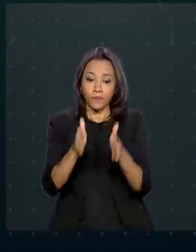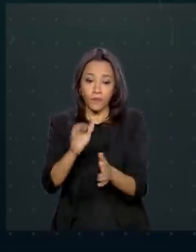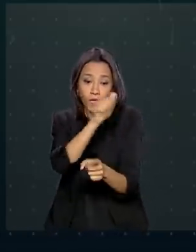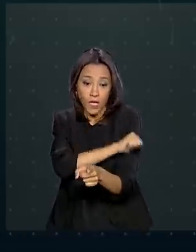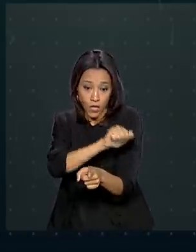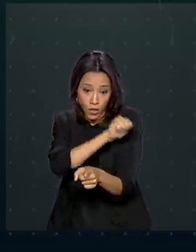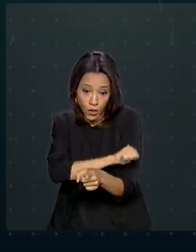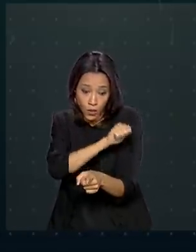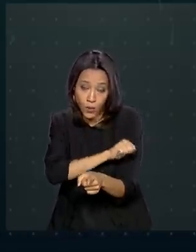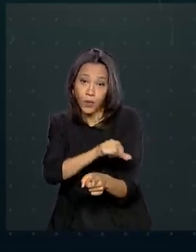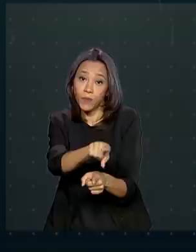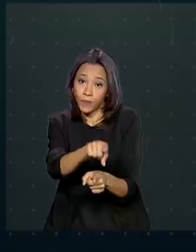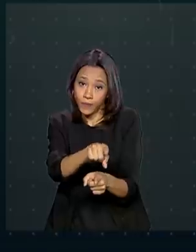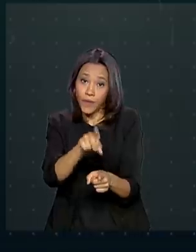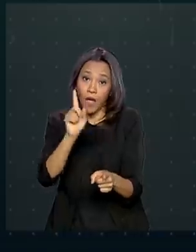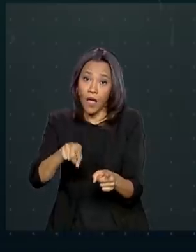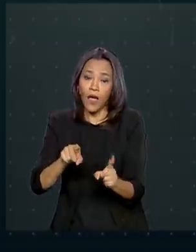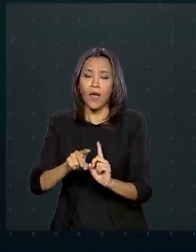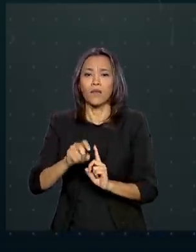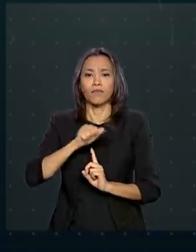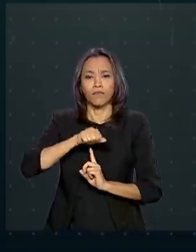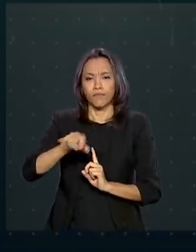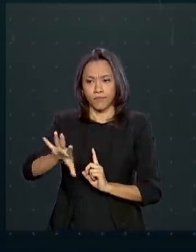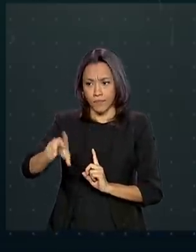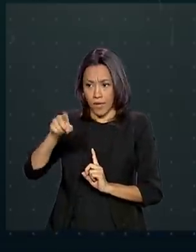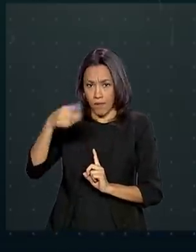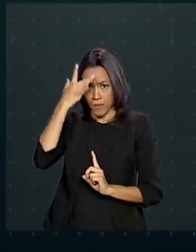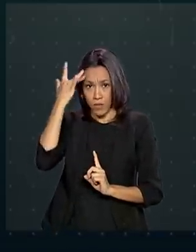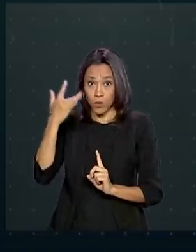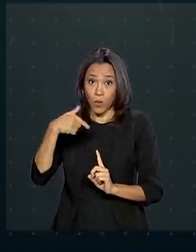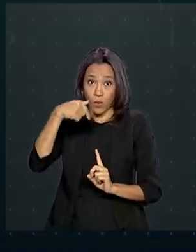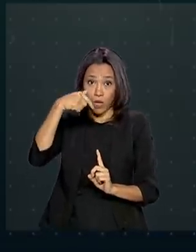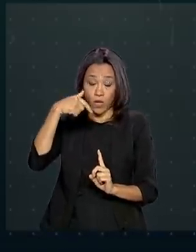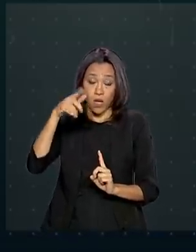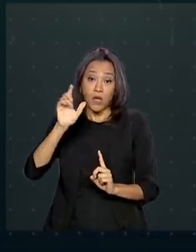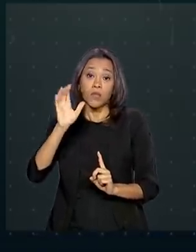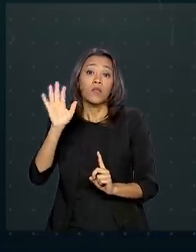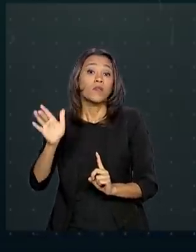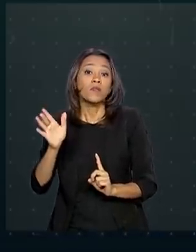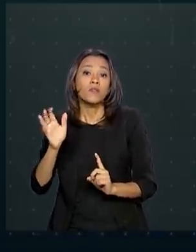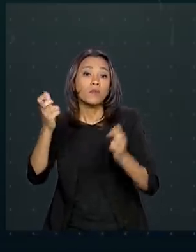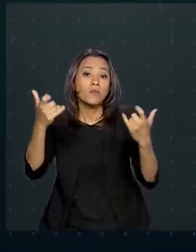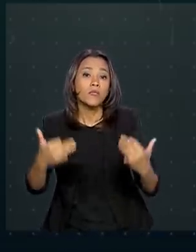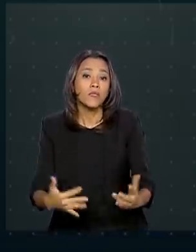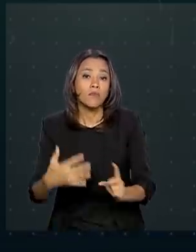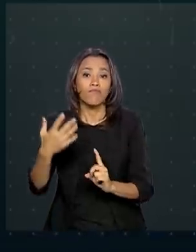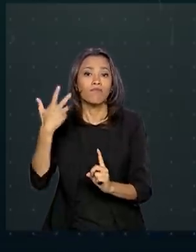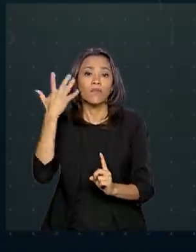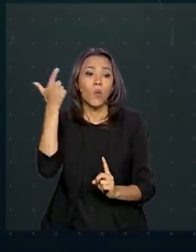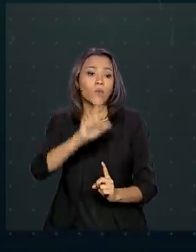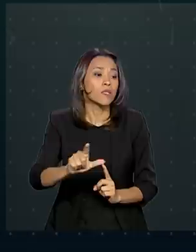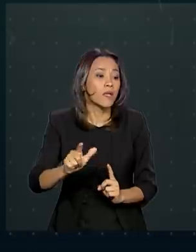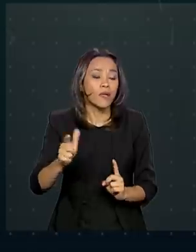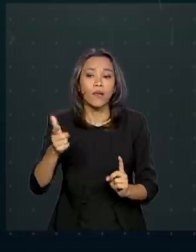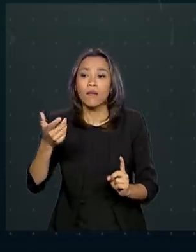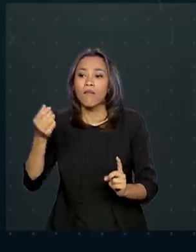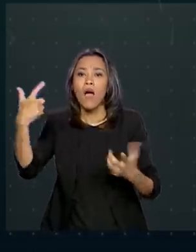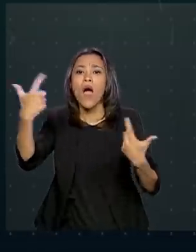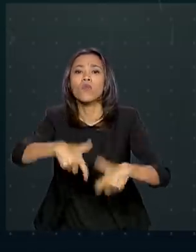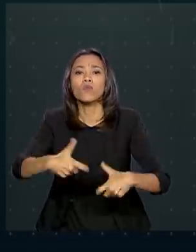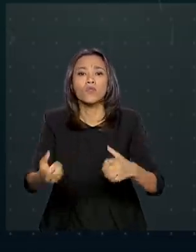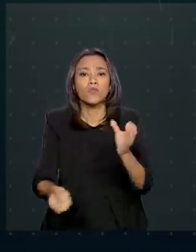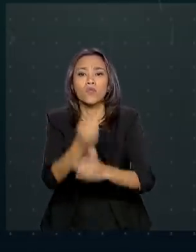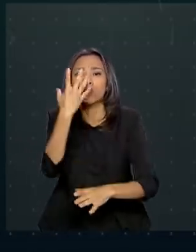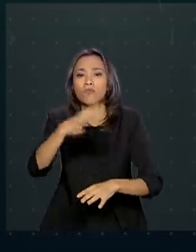e São Paulo registram transmissão comunitária, que é quando as autoridades de saúde não conseguem rastrear a